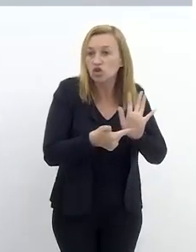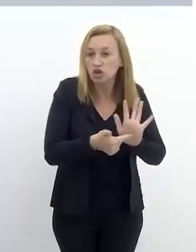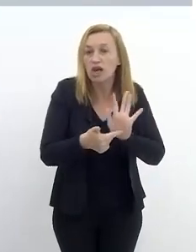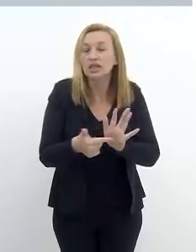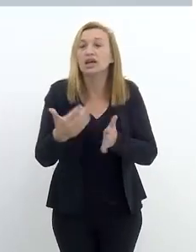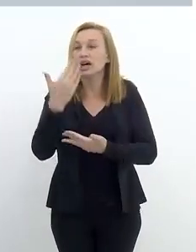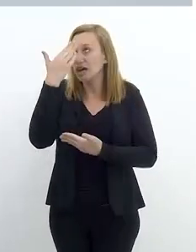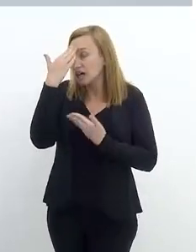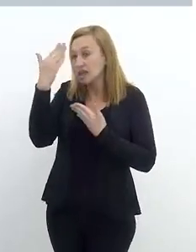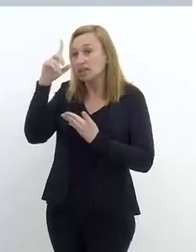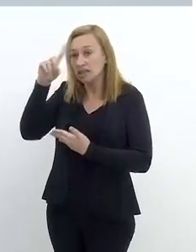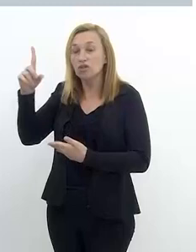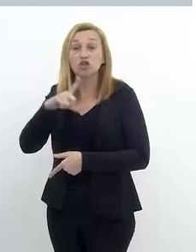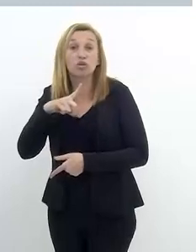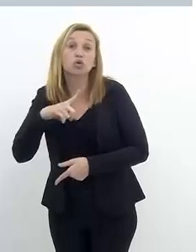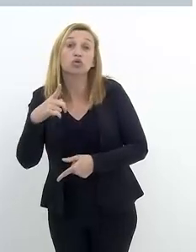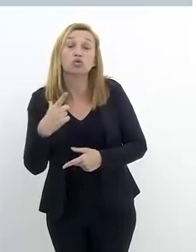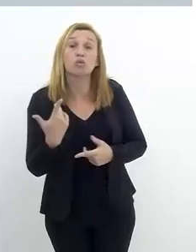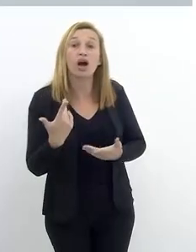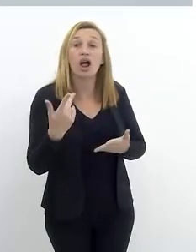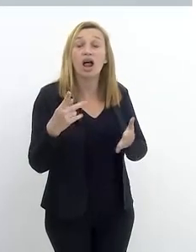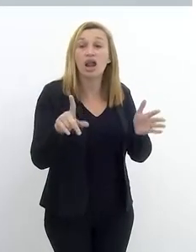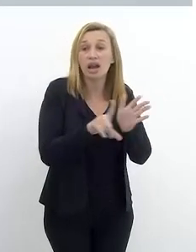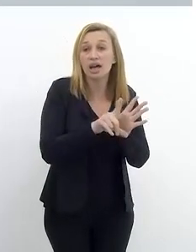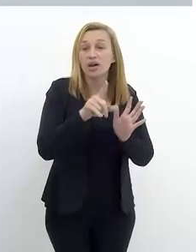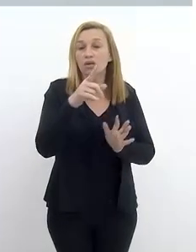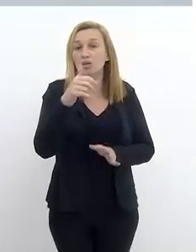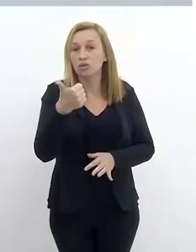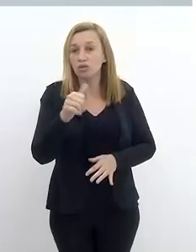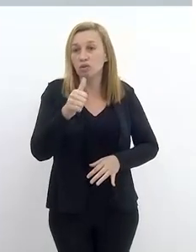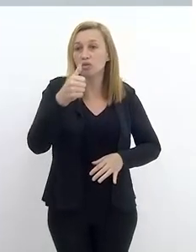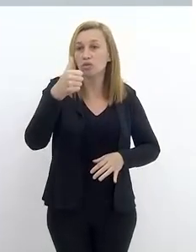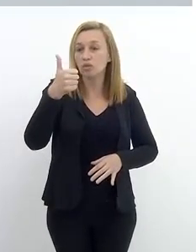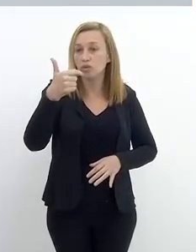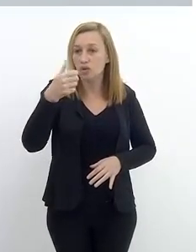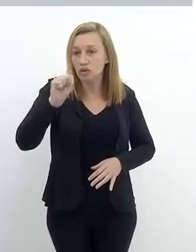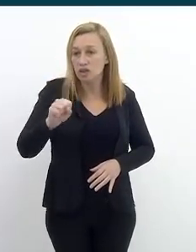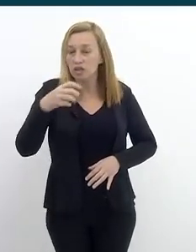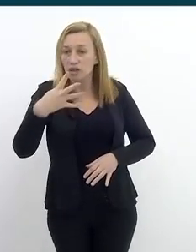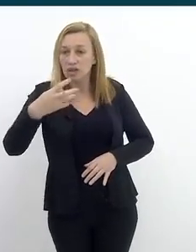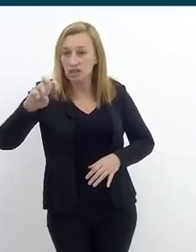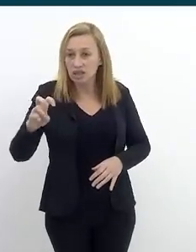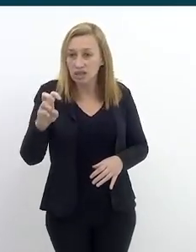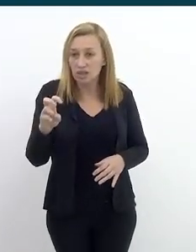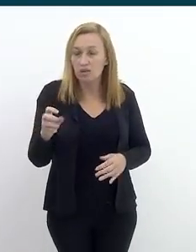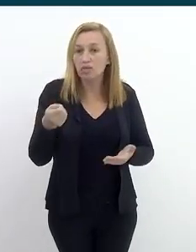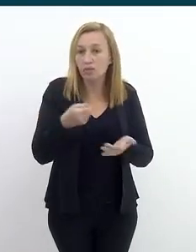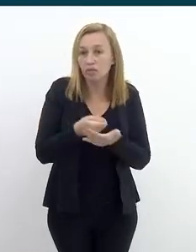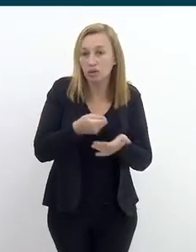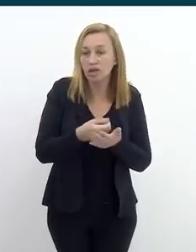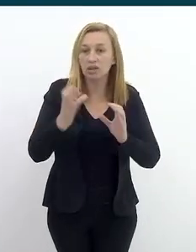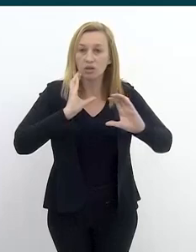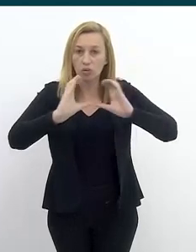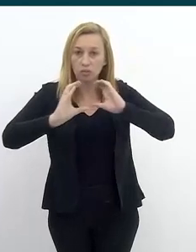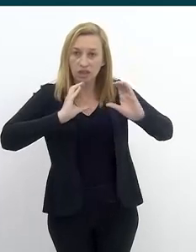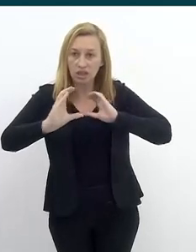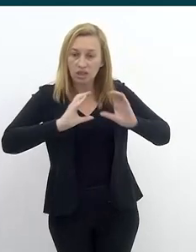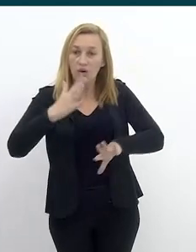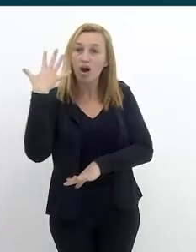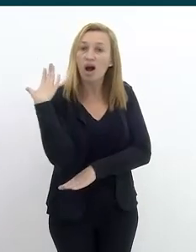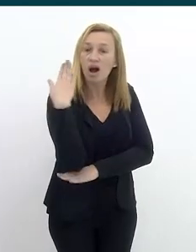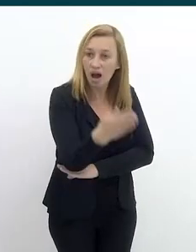Graças a Deus, a gente tem uma lei, a Lei nº.259, de 2005, que trata da obrigatoriedade da comunicação